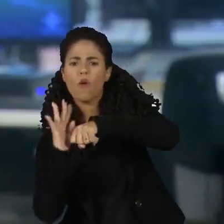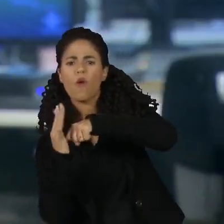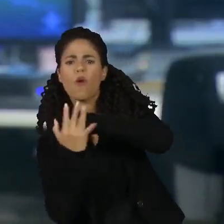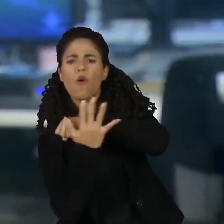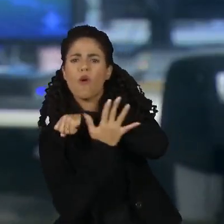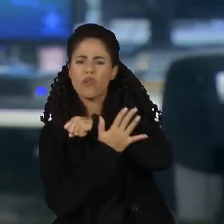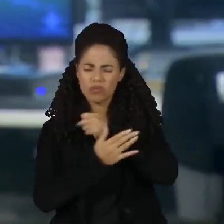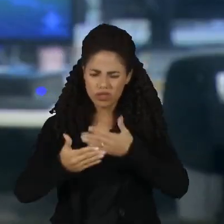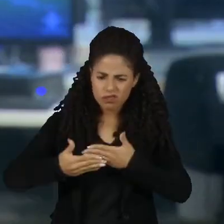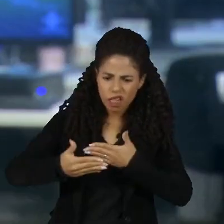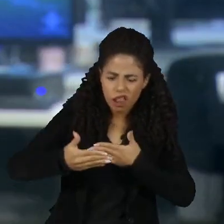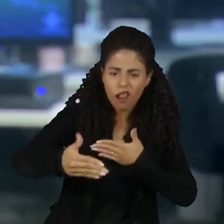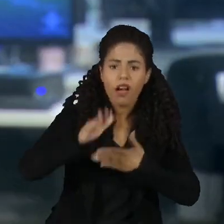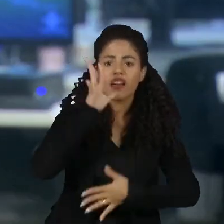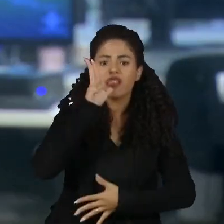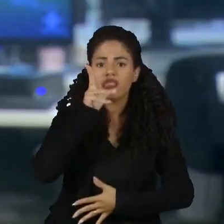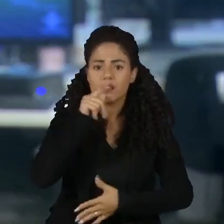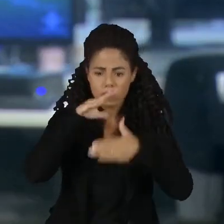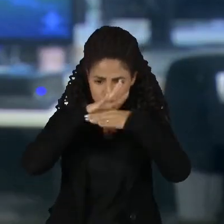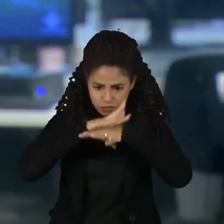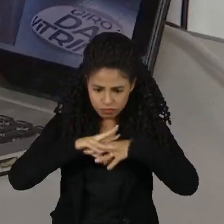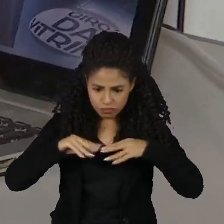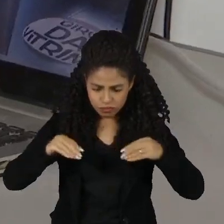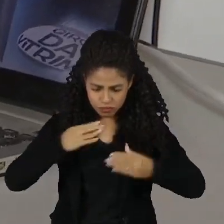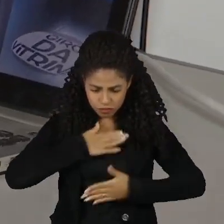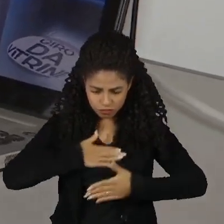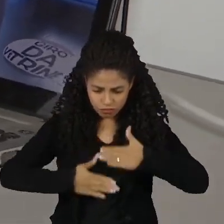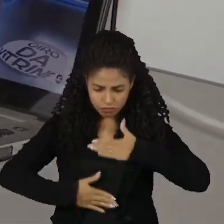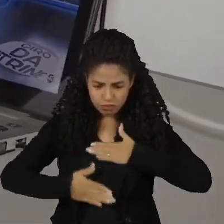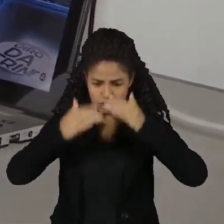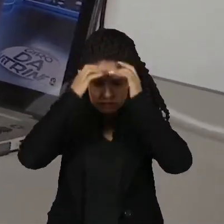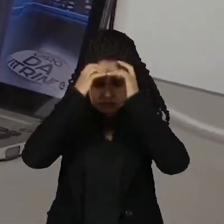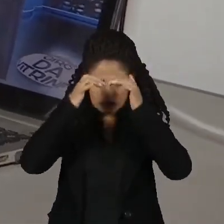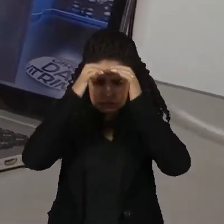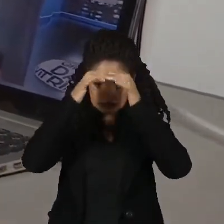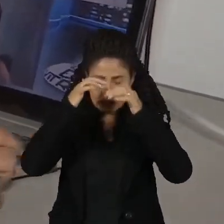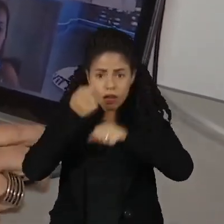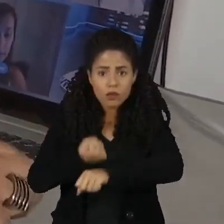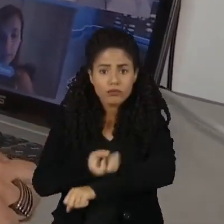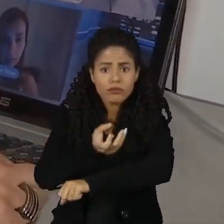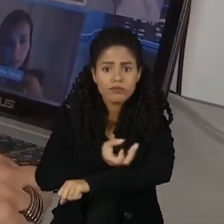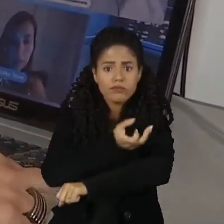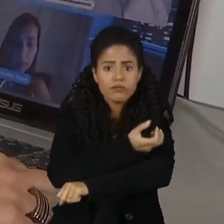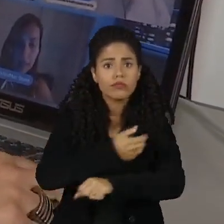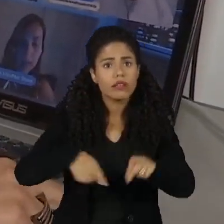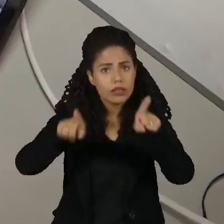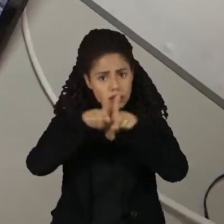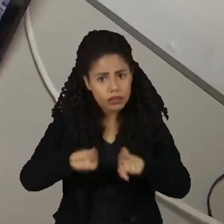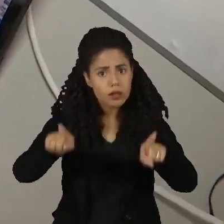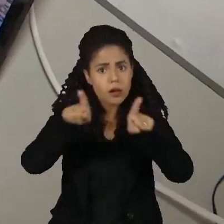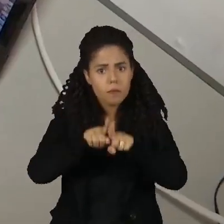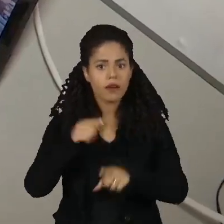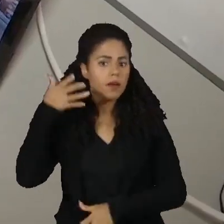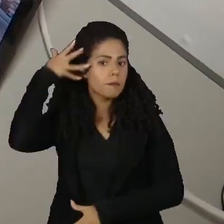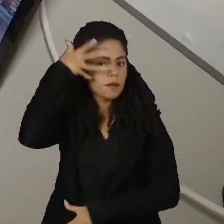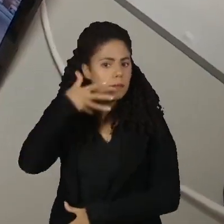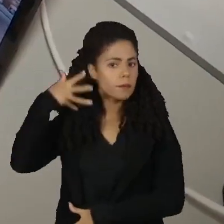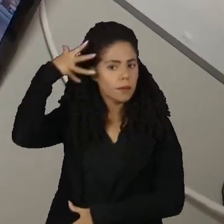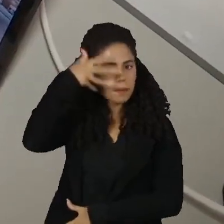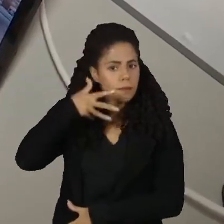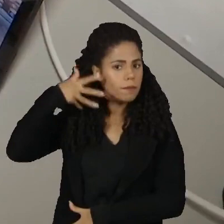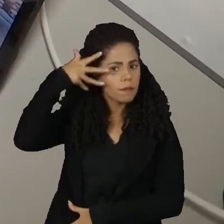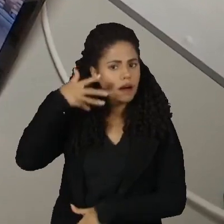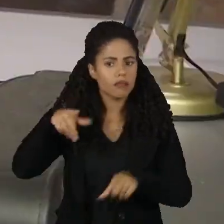físicas, cognitivas e emocionais. Para quem dá palestras e aulas diariamente, linguagem é